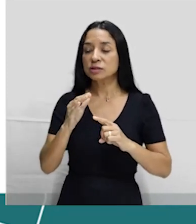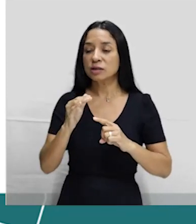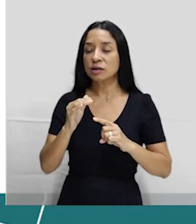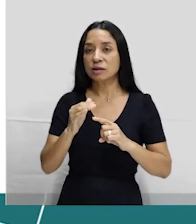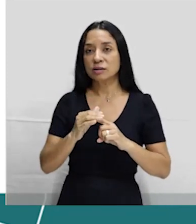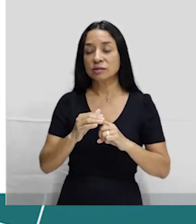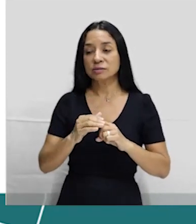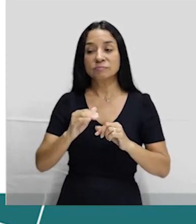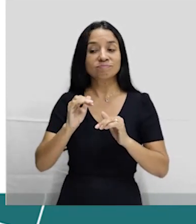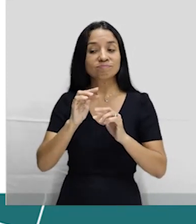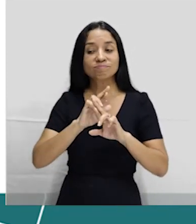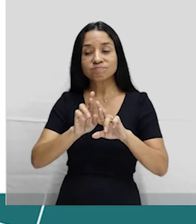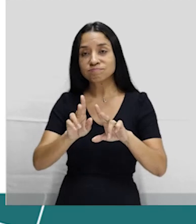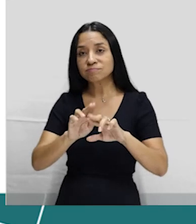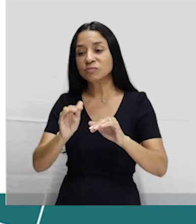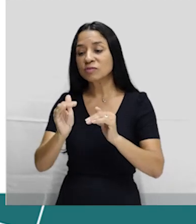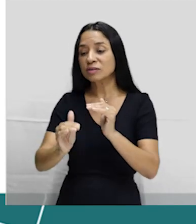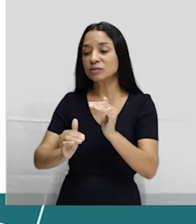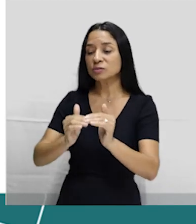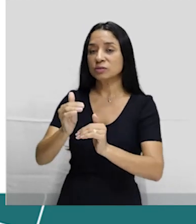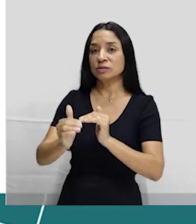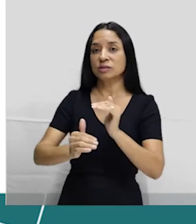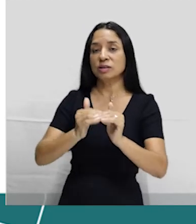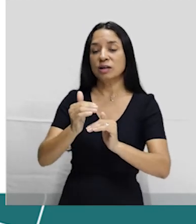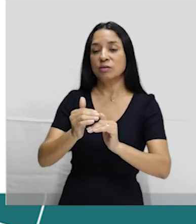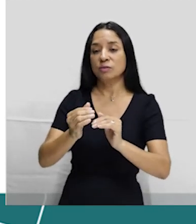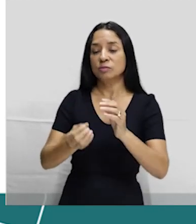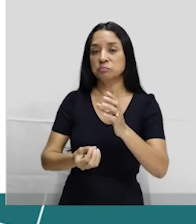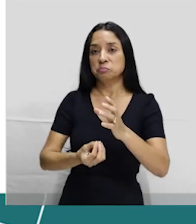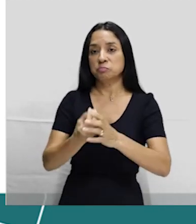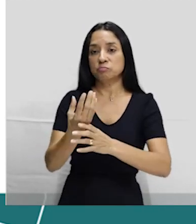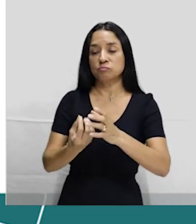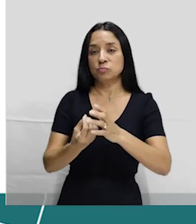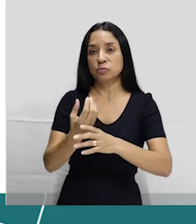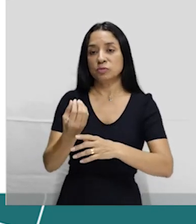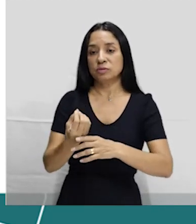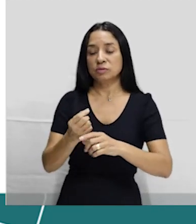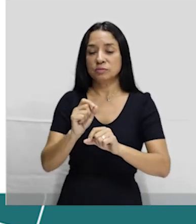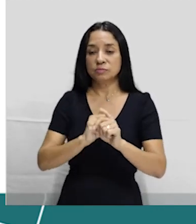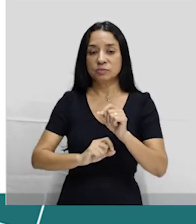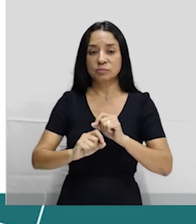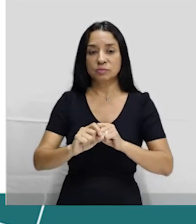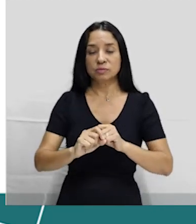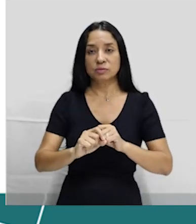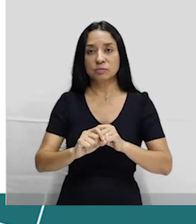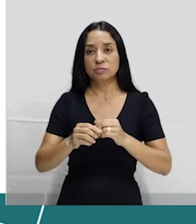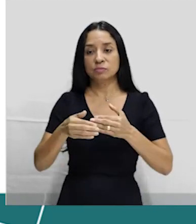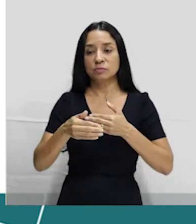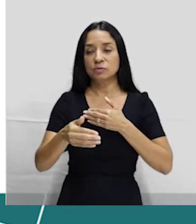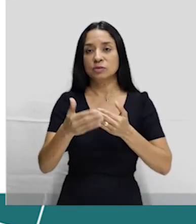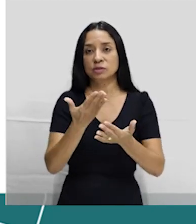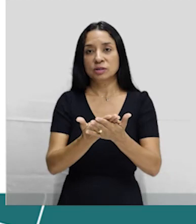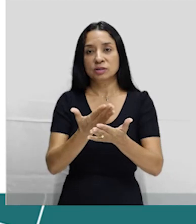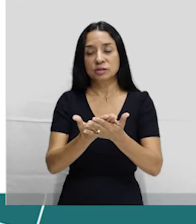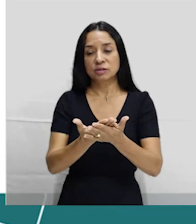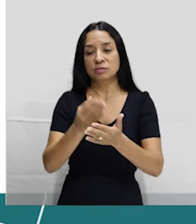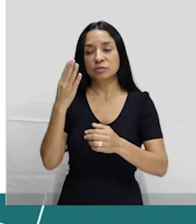processo reprodutivo. Durante as nossas aulas de biologia, eu tenho mostrado para vocês várias